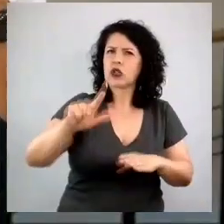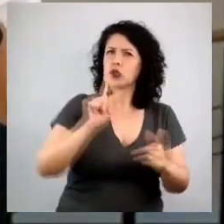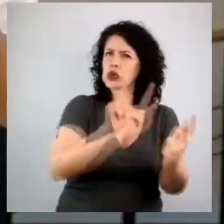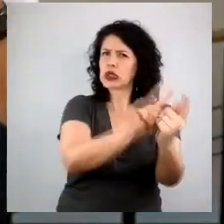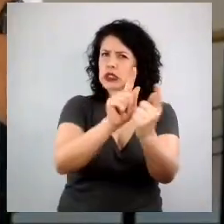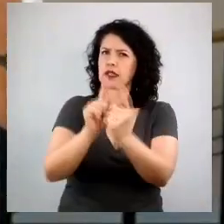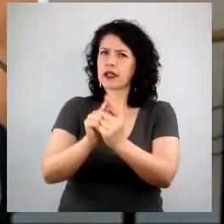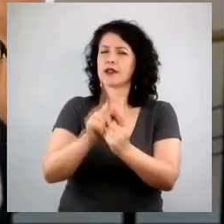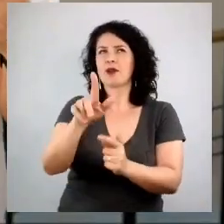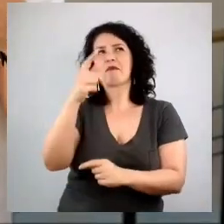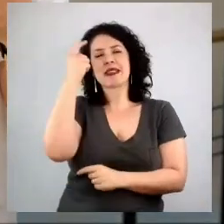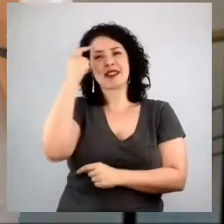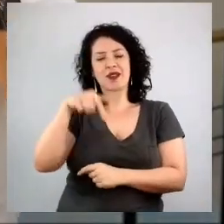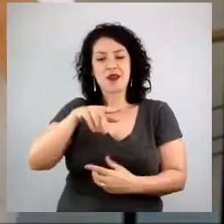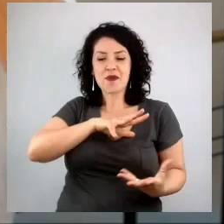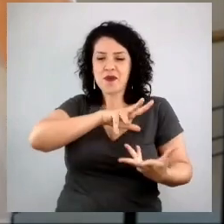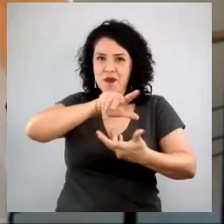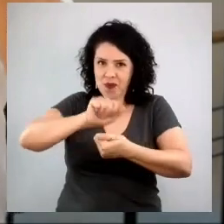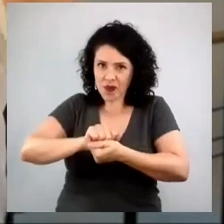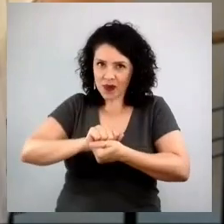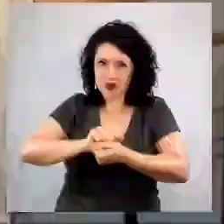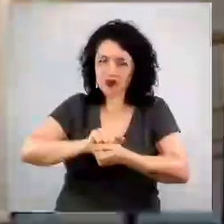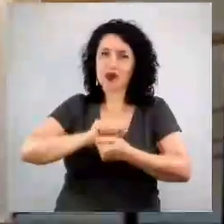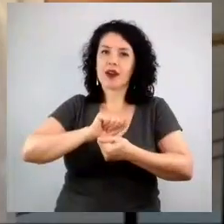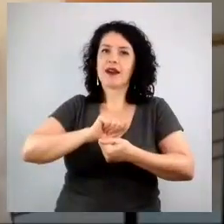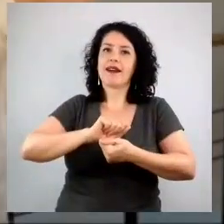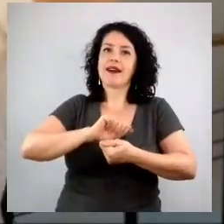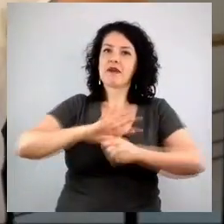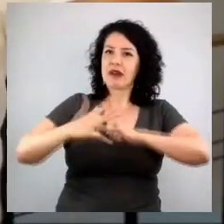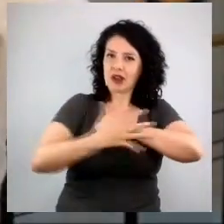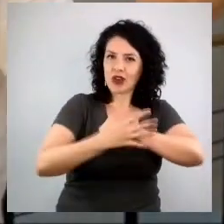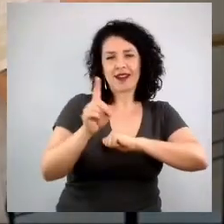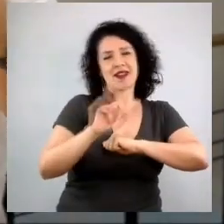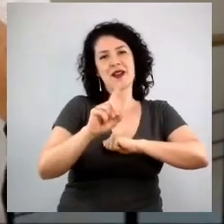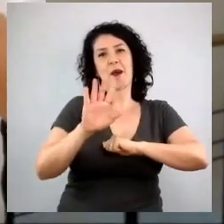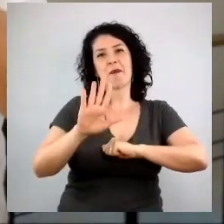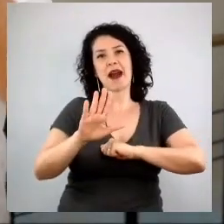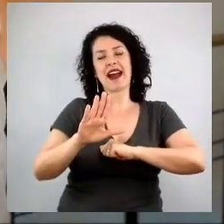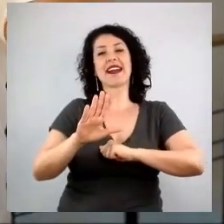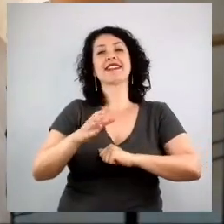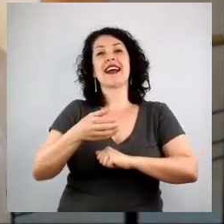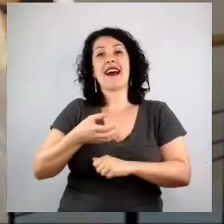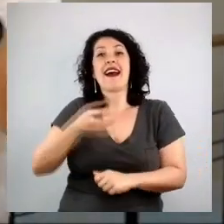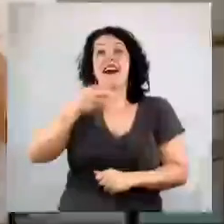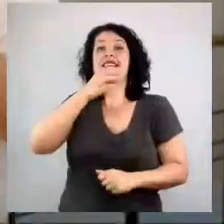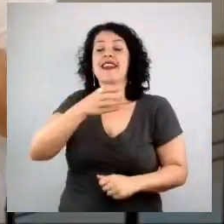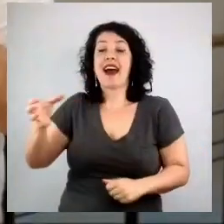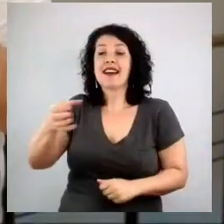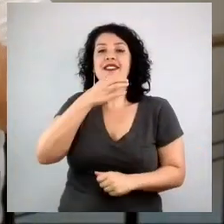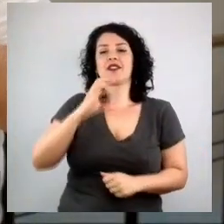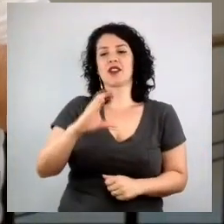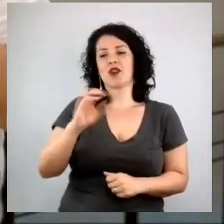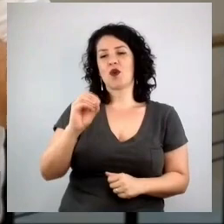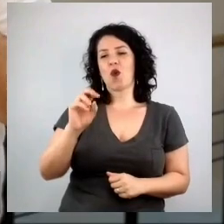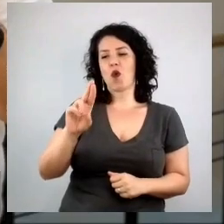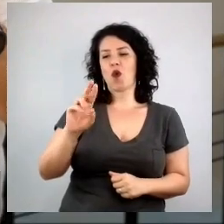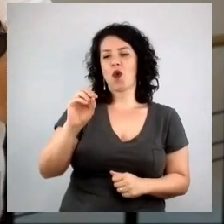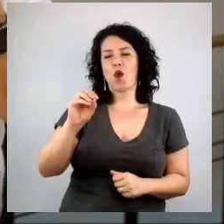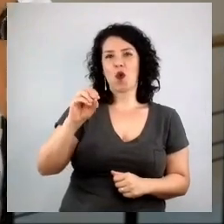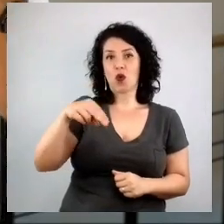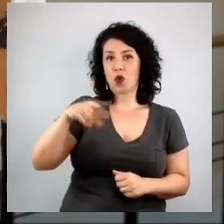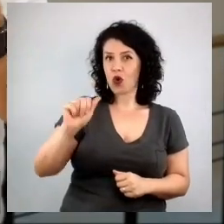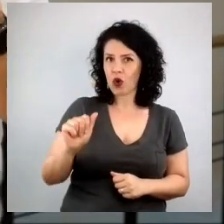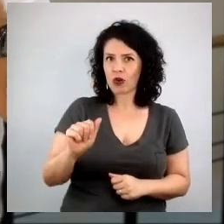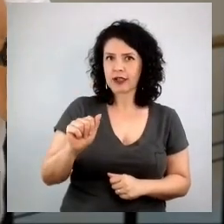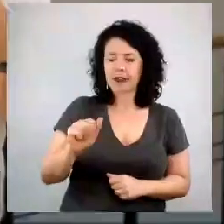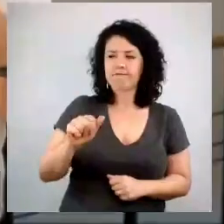não a pandemia, mas a cerveja, o espaço de Corona é tão bem definido, sobre o que aquela marca é, que para uma